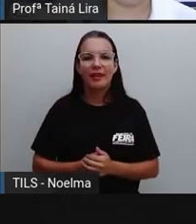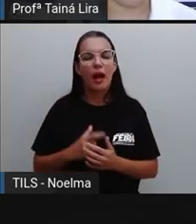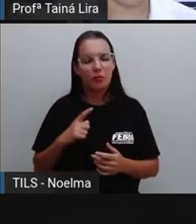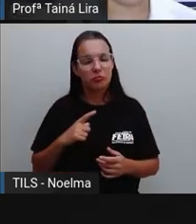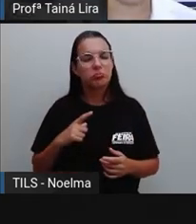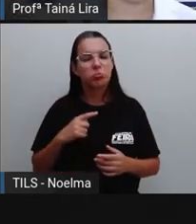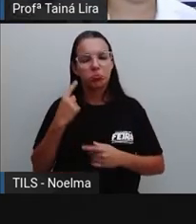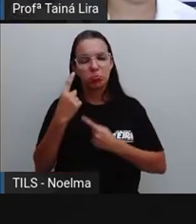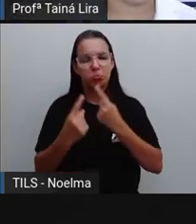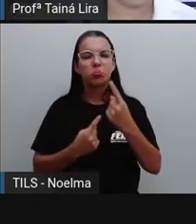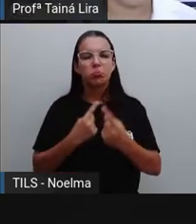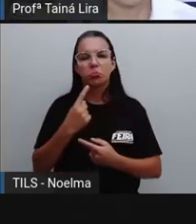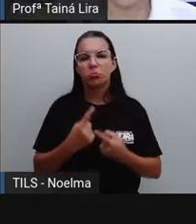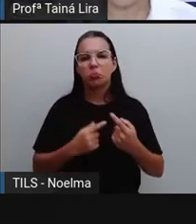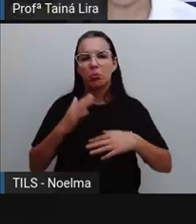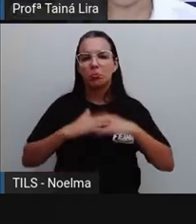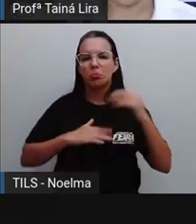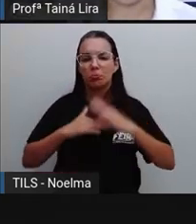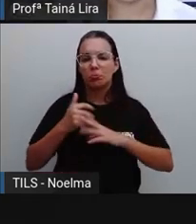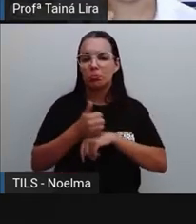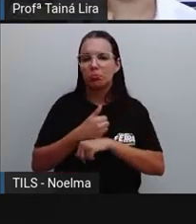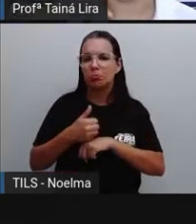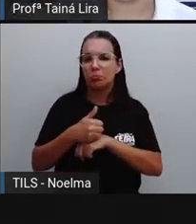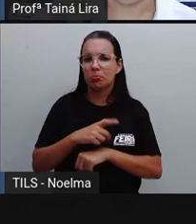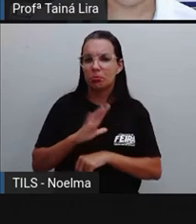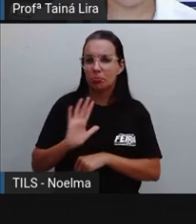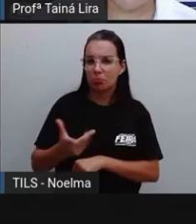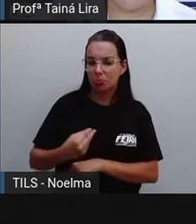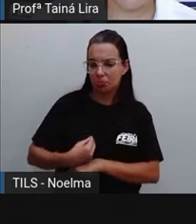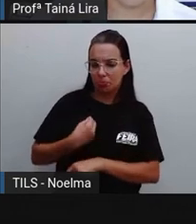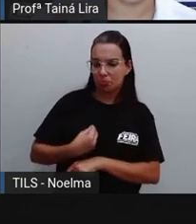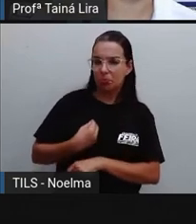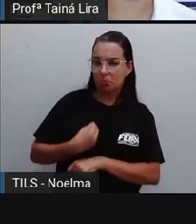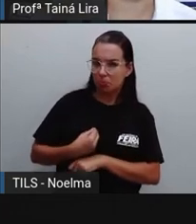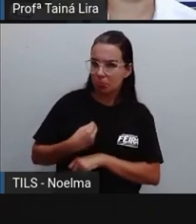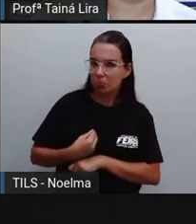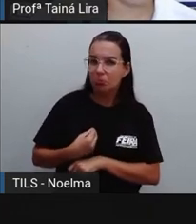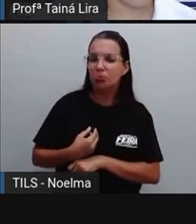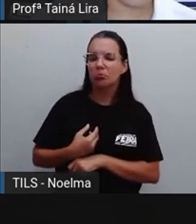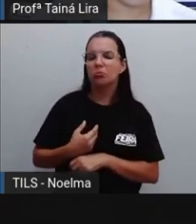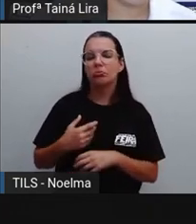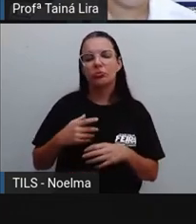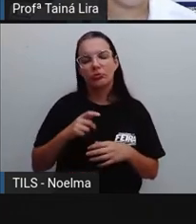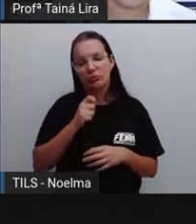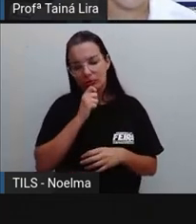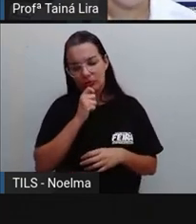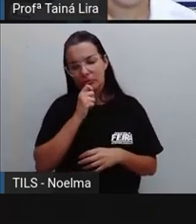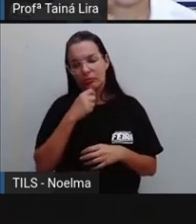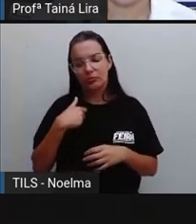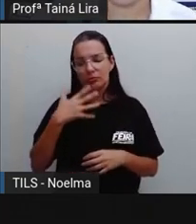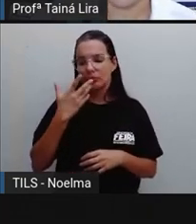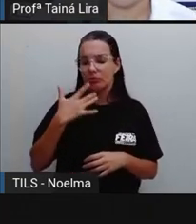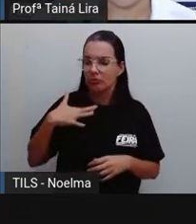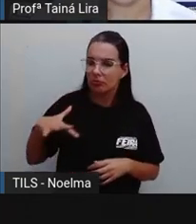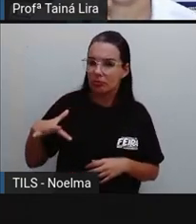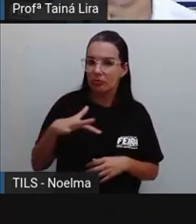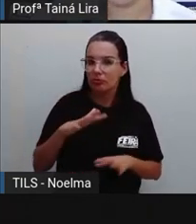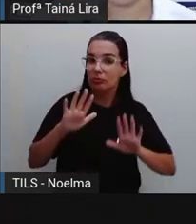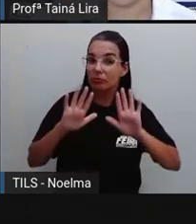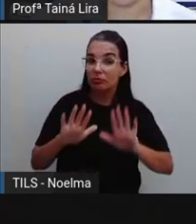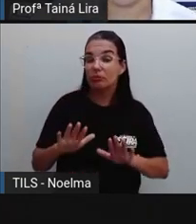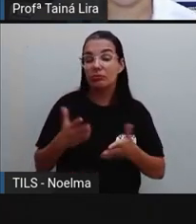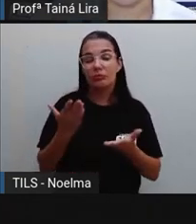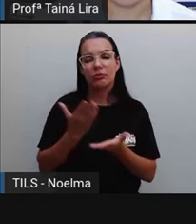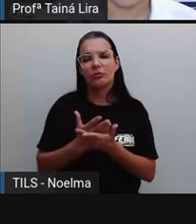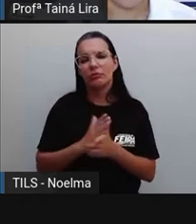algumas profissões que existiam, algumas, né, na época que eu era criança ainda existia, tá? Tem uma aqui, eu vou